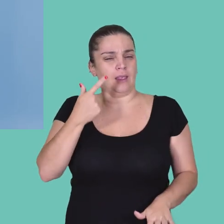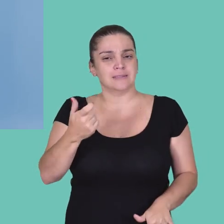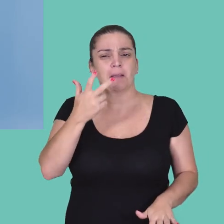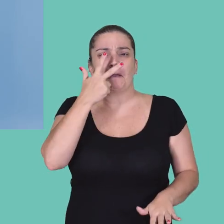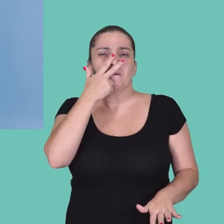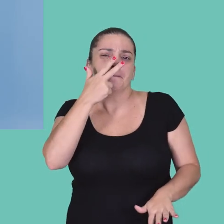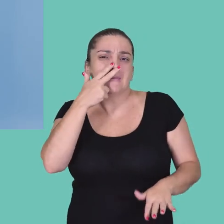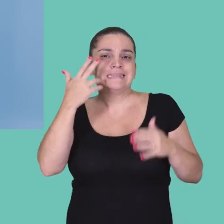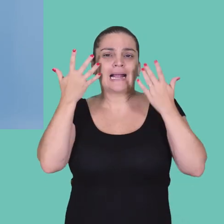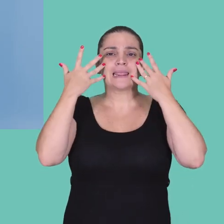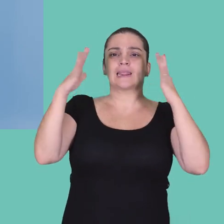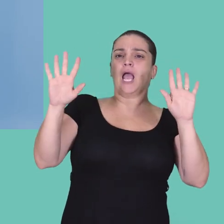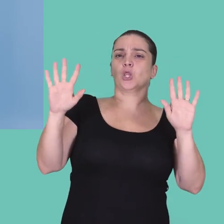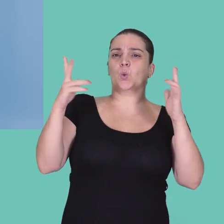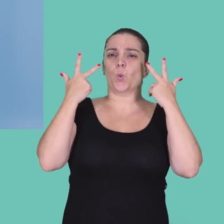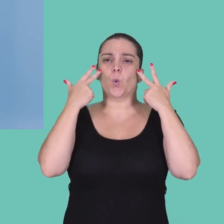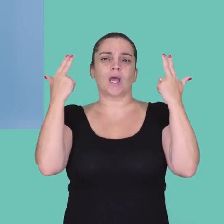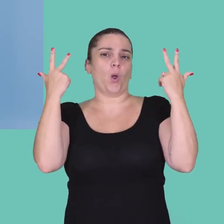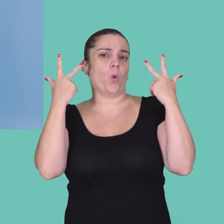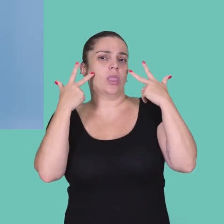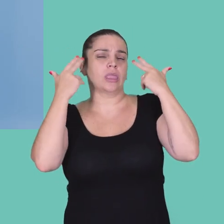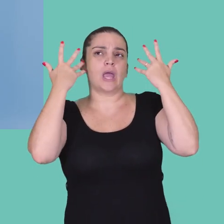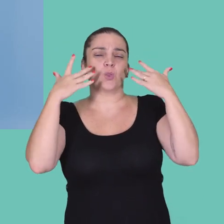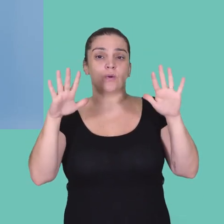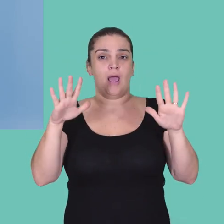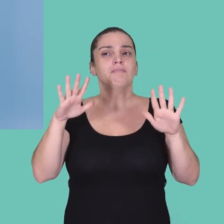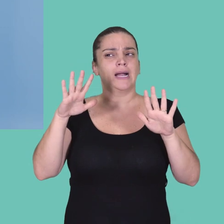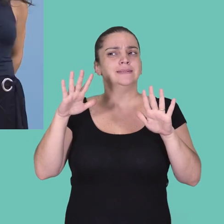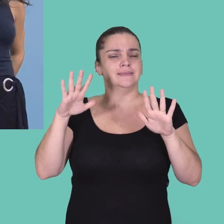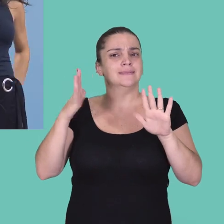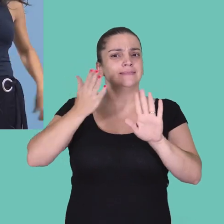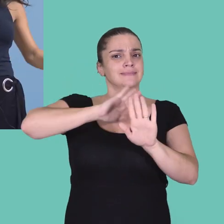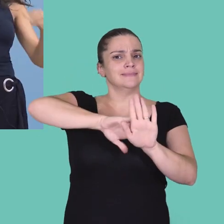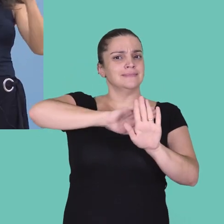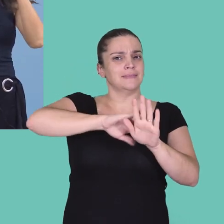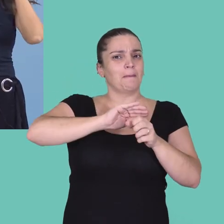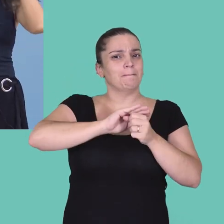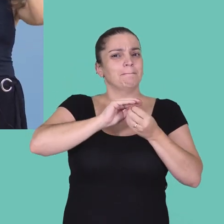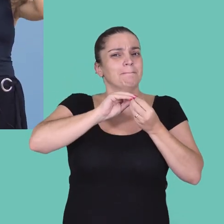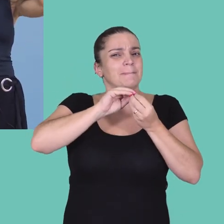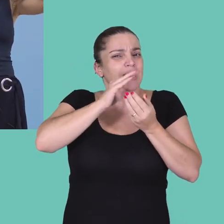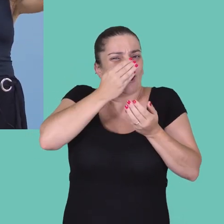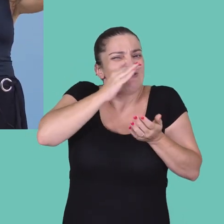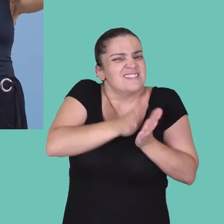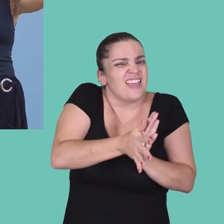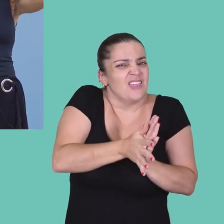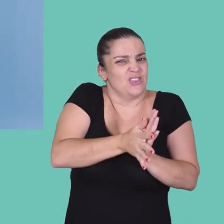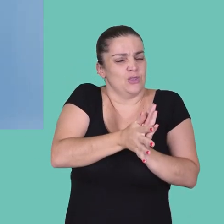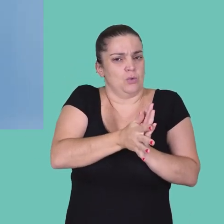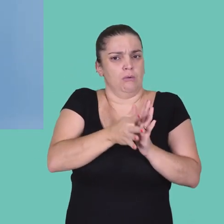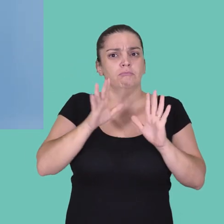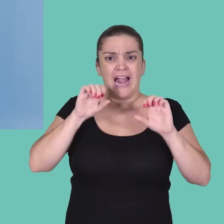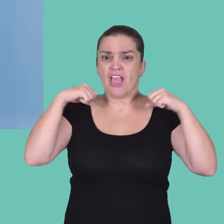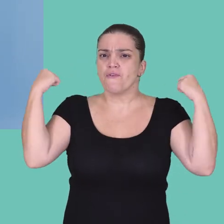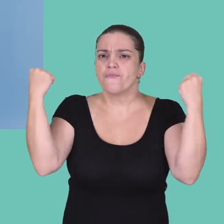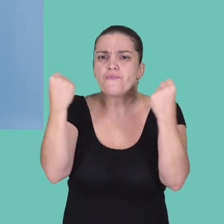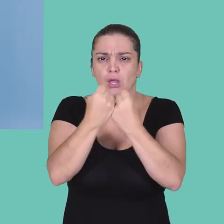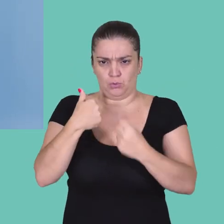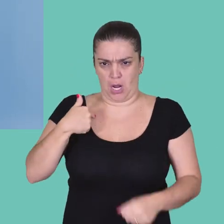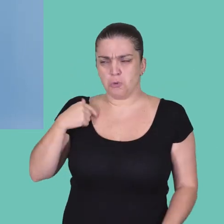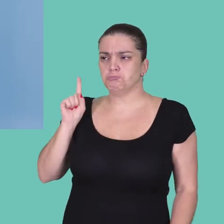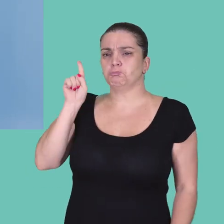naturaliza muitas coisas daqueles pequenos beliscões dos preconceitos. Uma vez eu tava num evento, um evento de mulheres